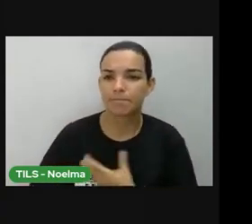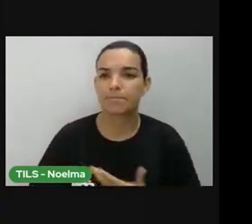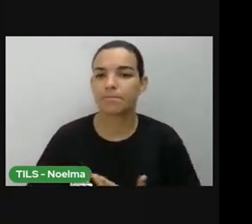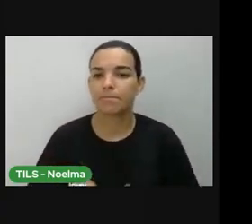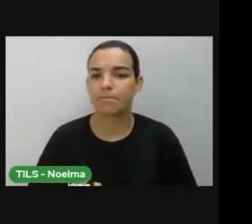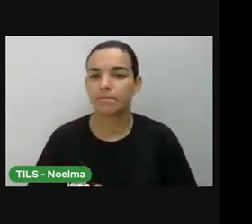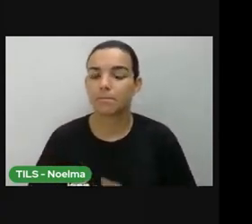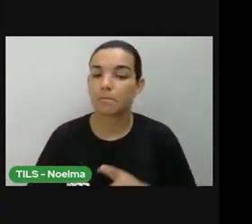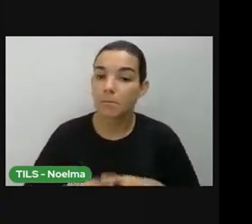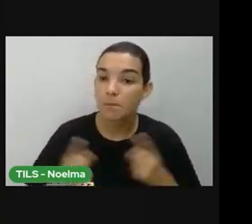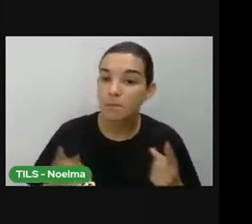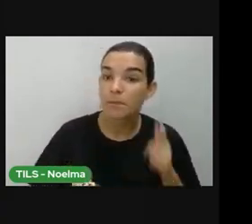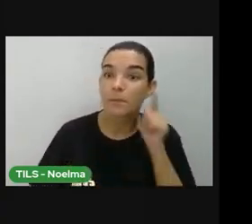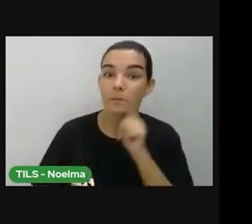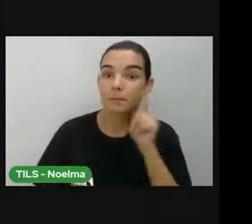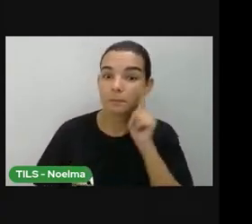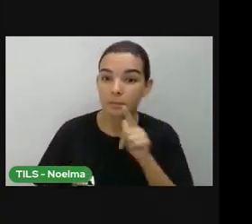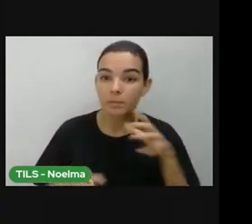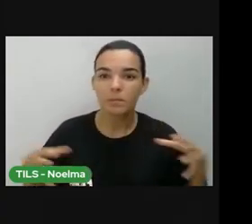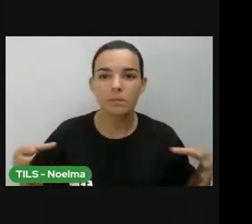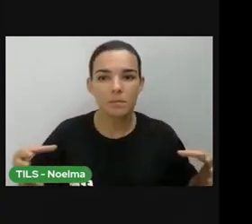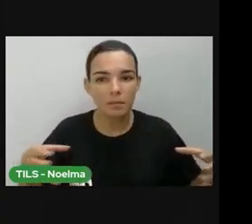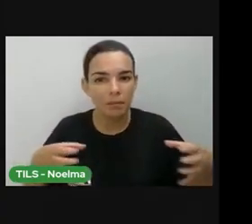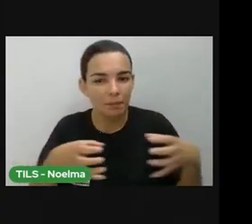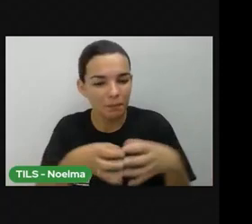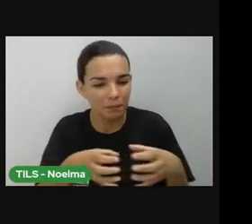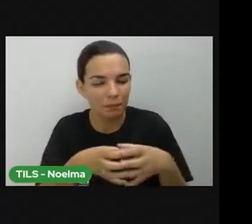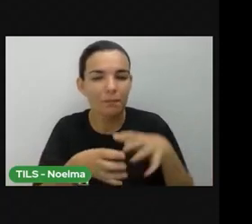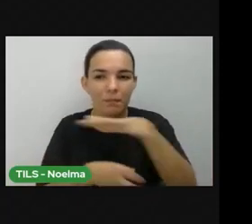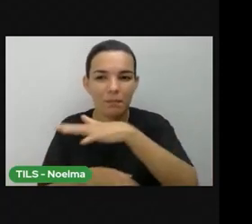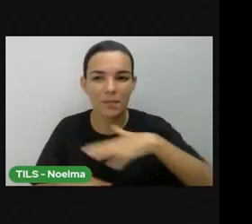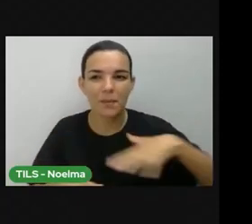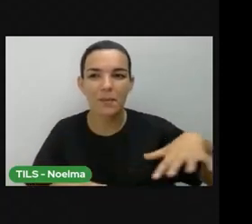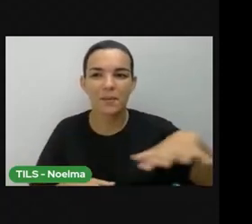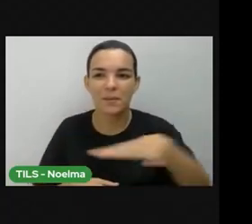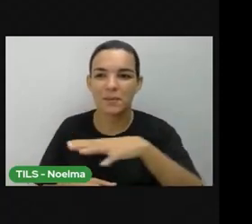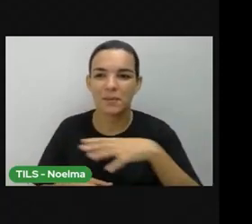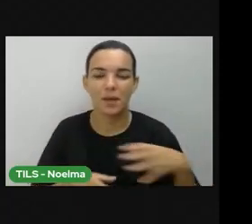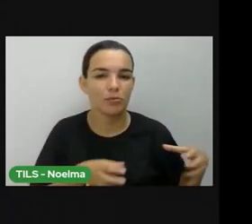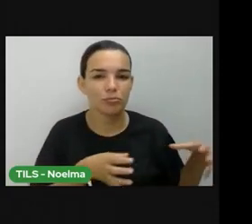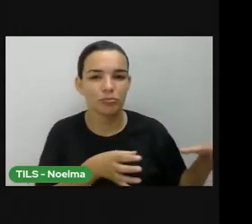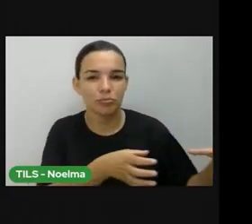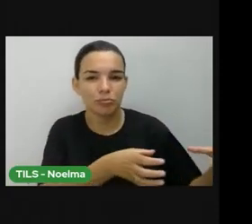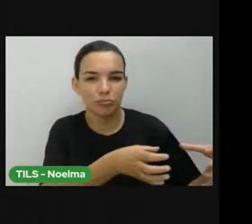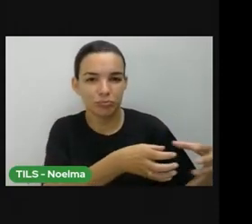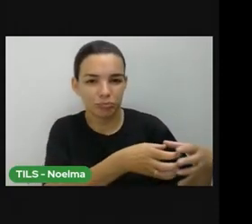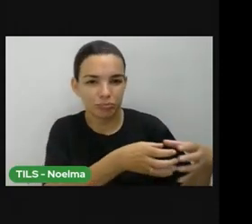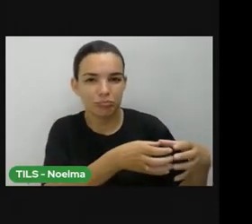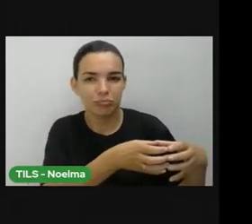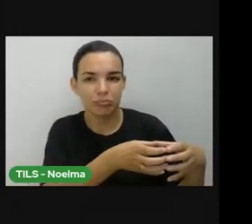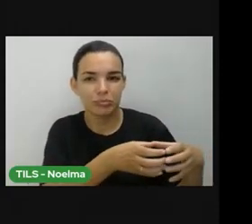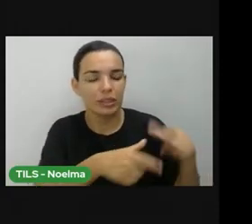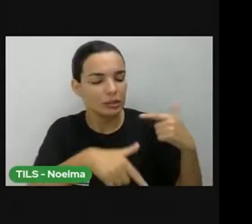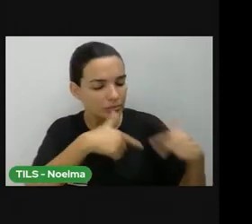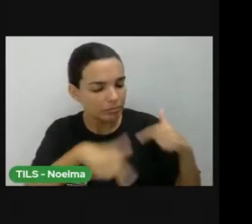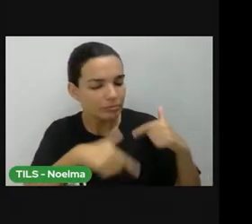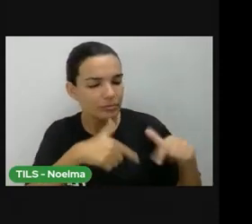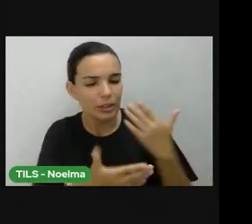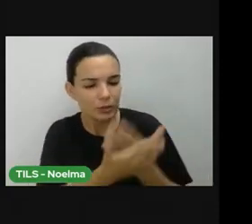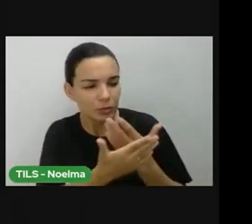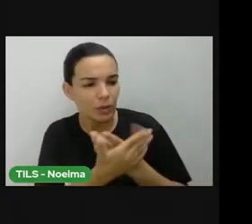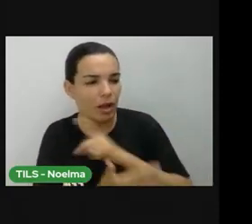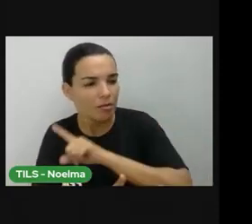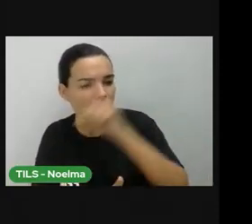e conseguiu, moro que abriu mão, esse espaço, essa oportunidade, e elas começaram a estudar em feira, não é?